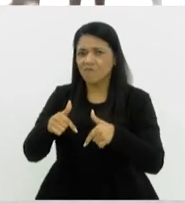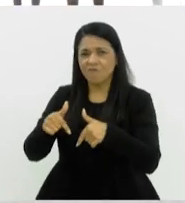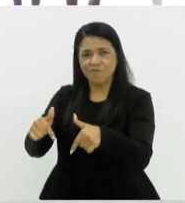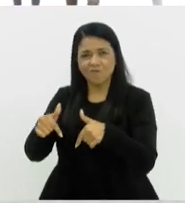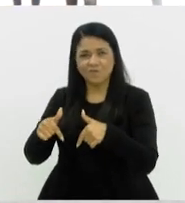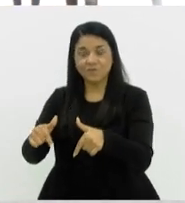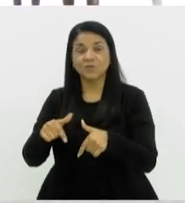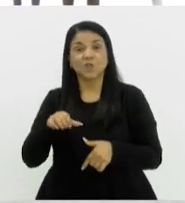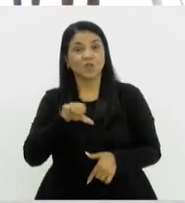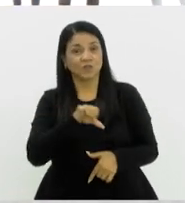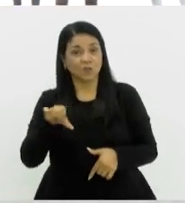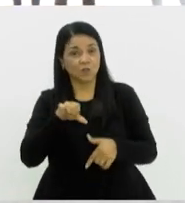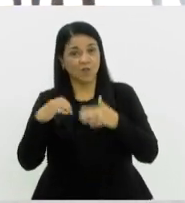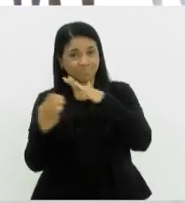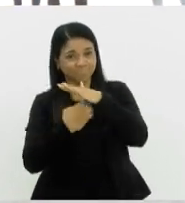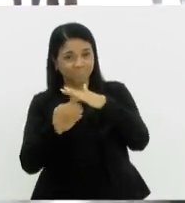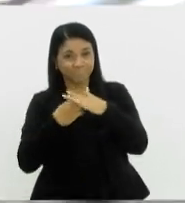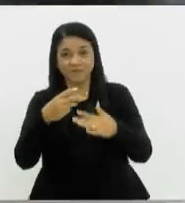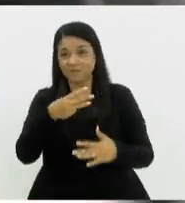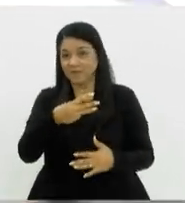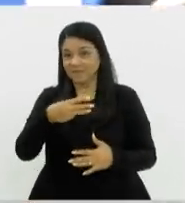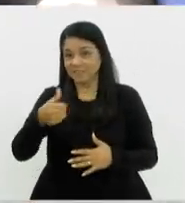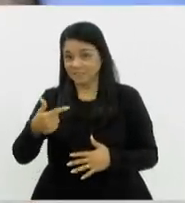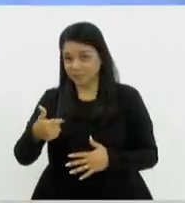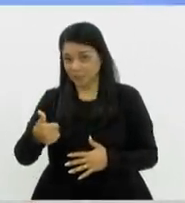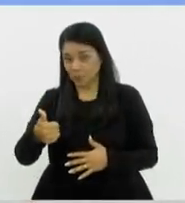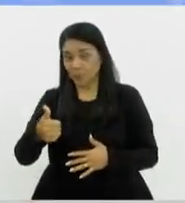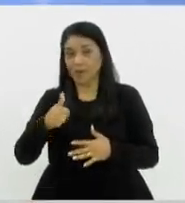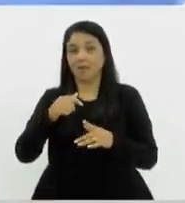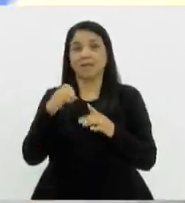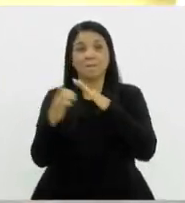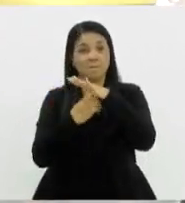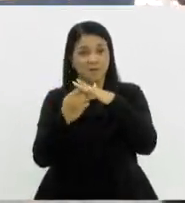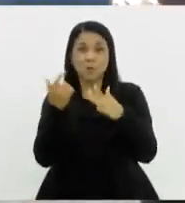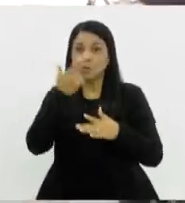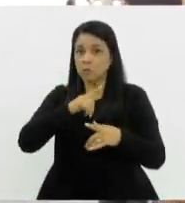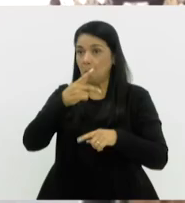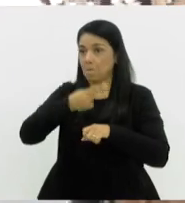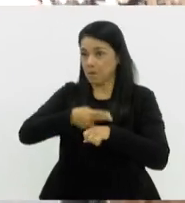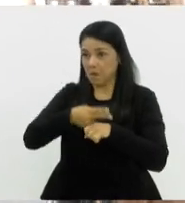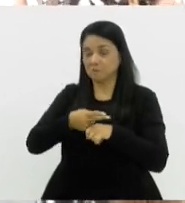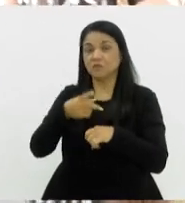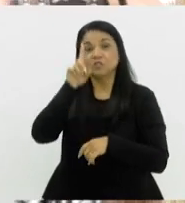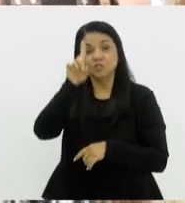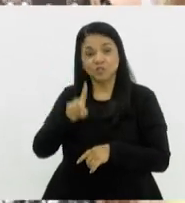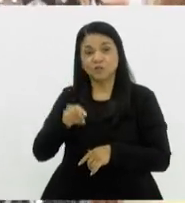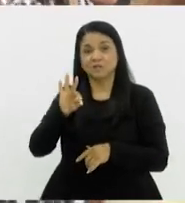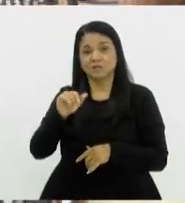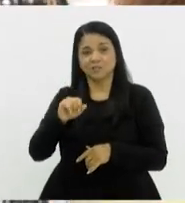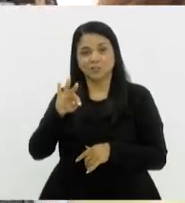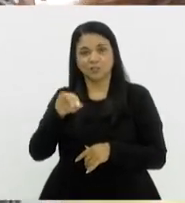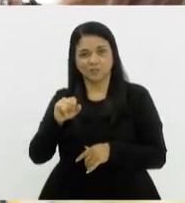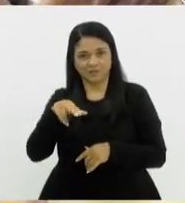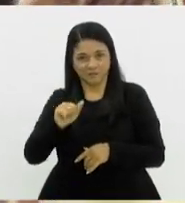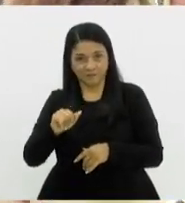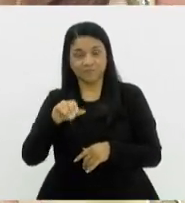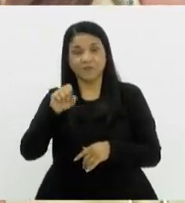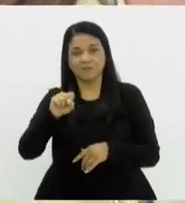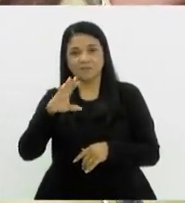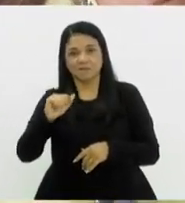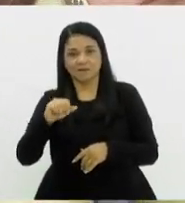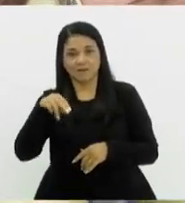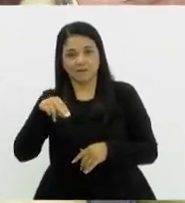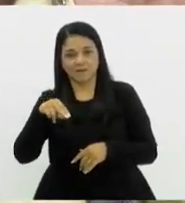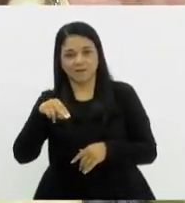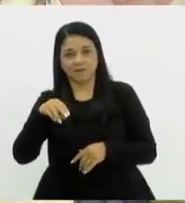31 empresas conquistassem esse prêmio. Vou conversar agora com a Tatiana Escartela, é diretora de segurança da 99. Tatiana,